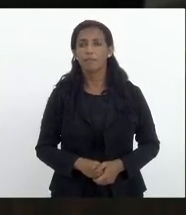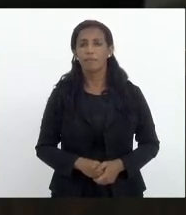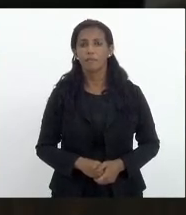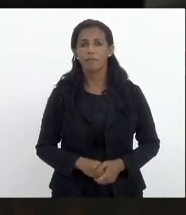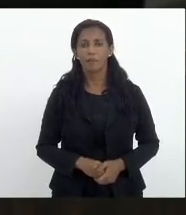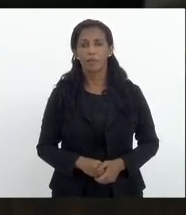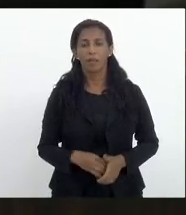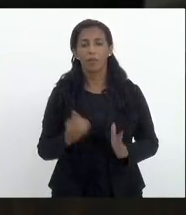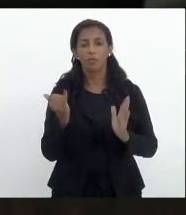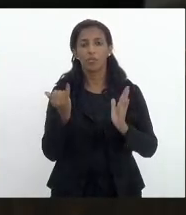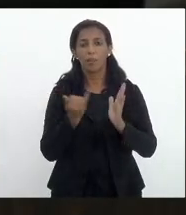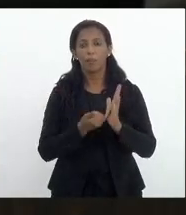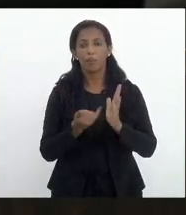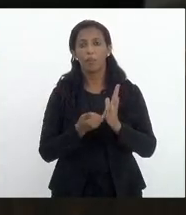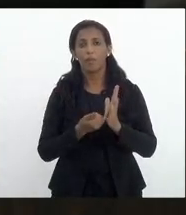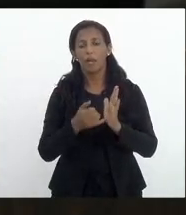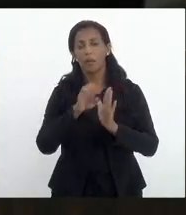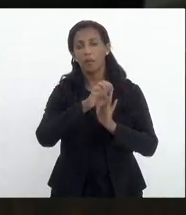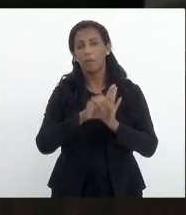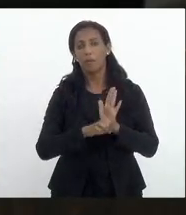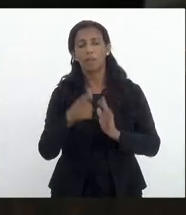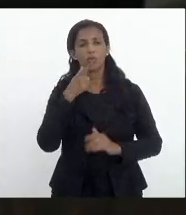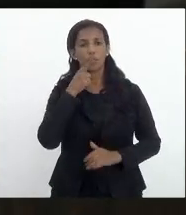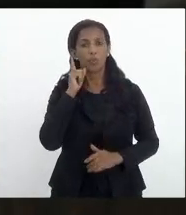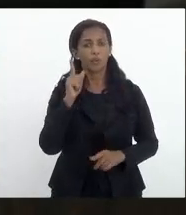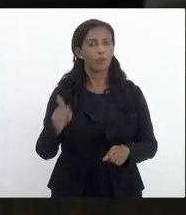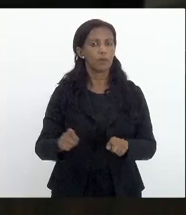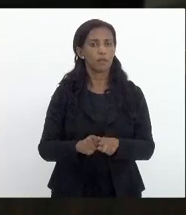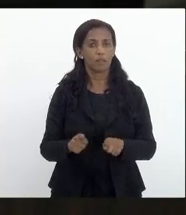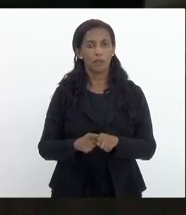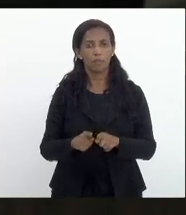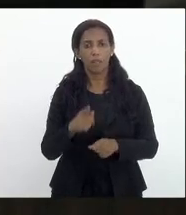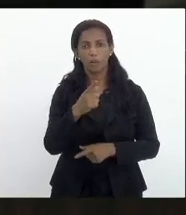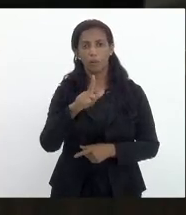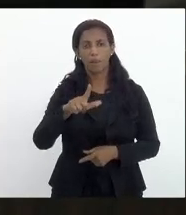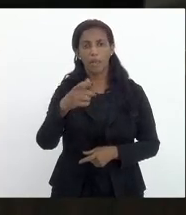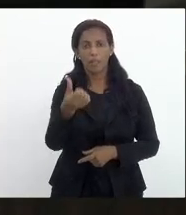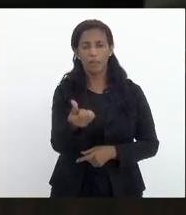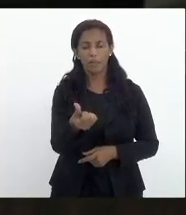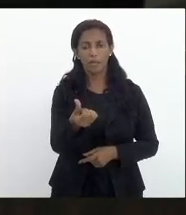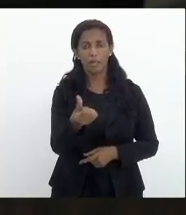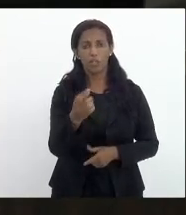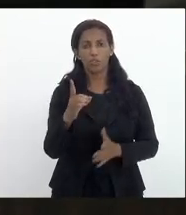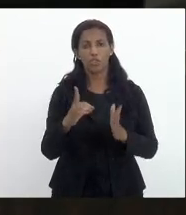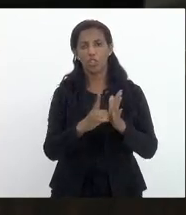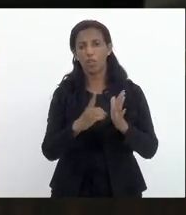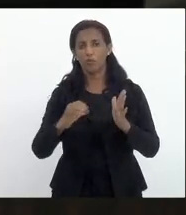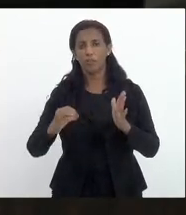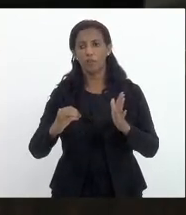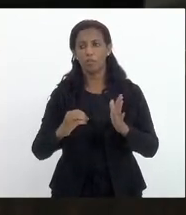Estarão publicadas também as emendas do dia de ontem, dos PLCs no diário oficial.